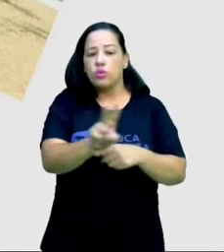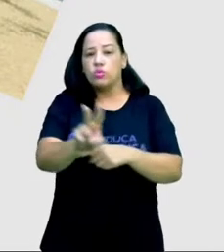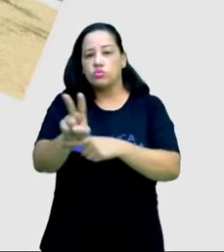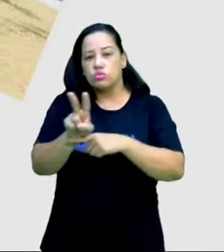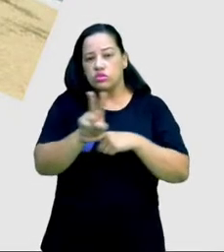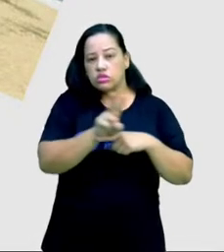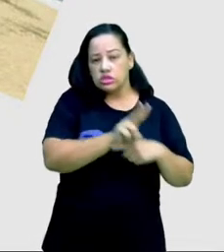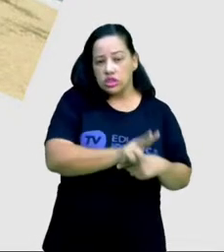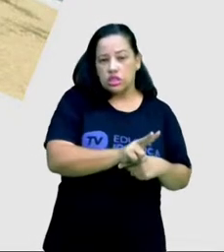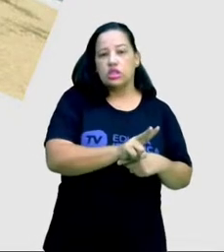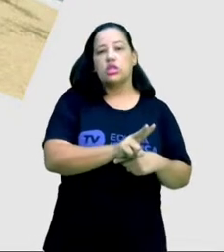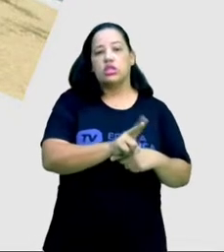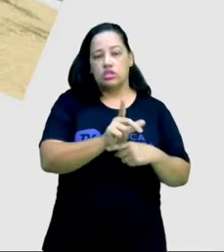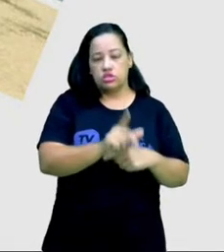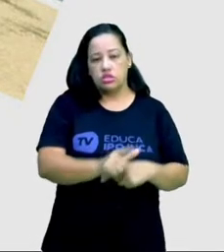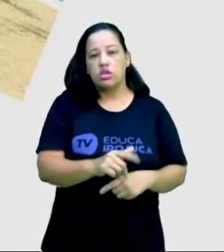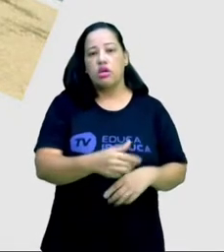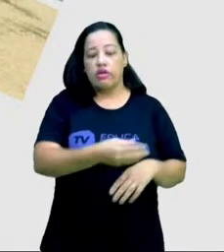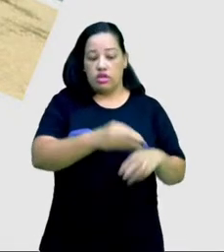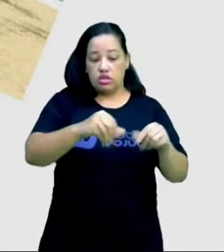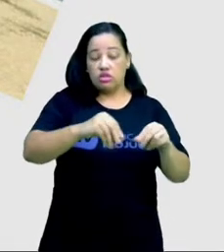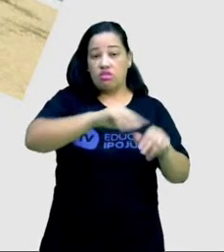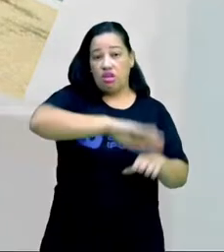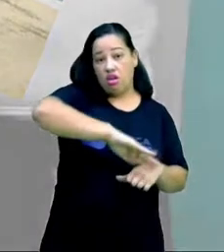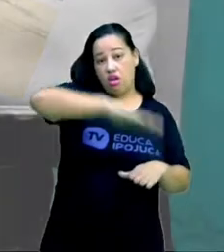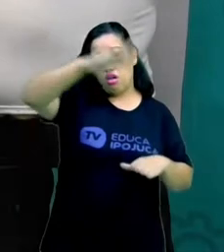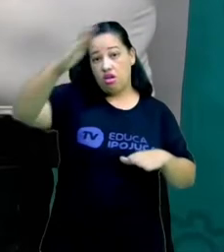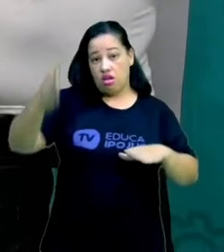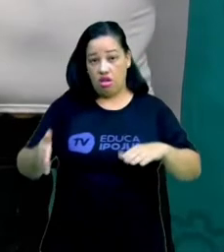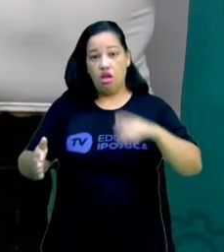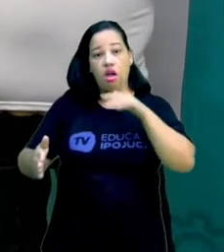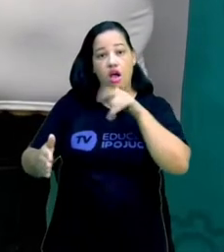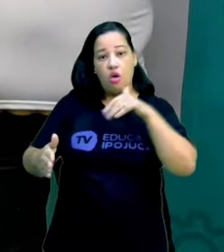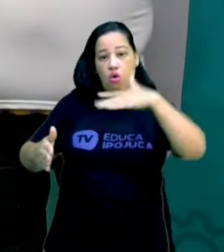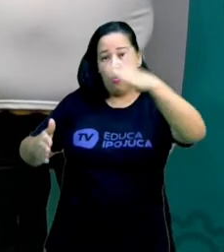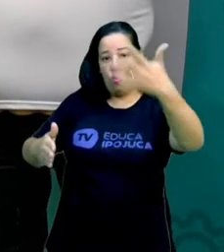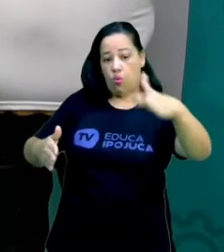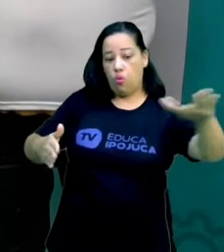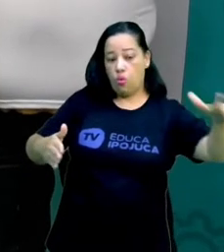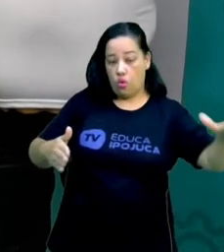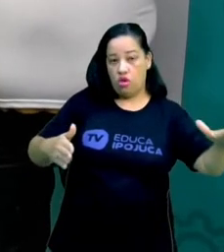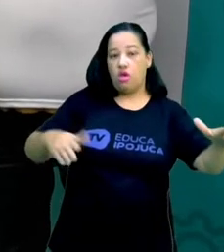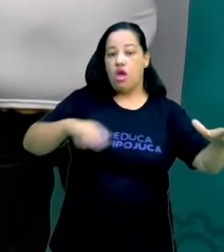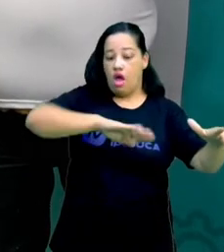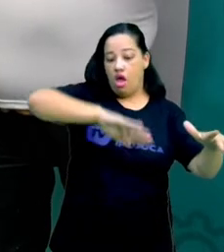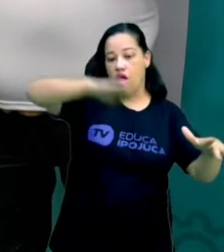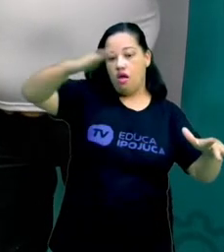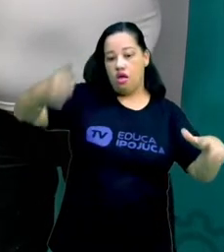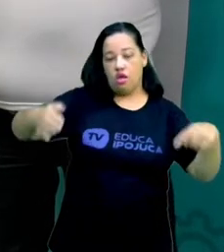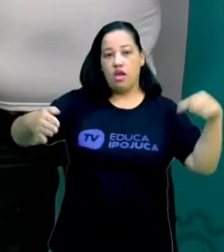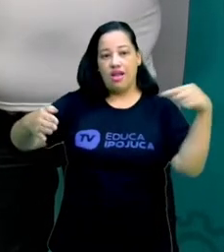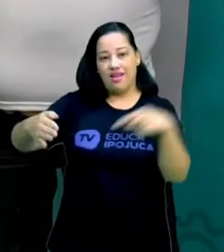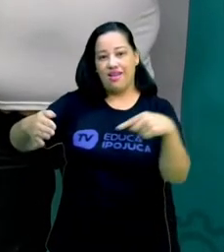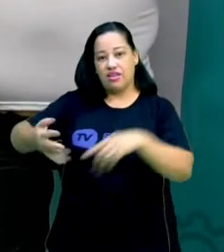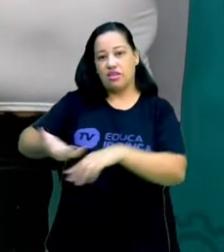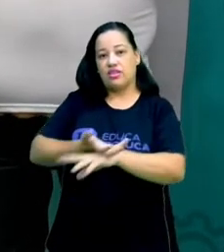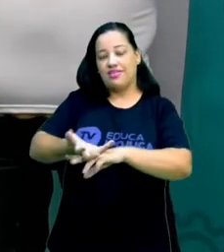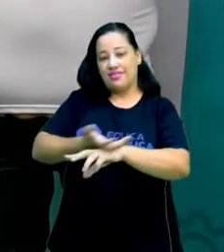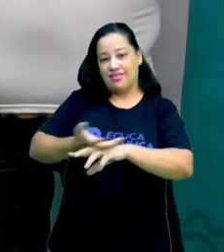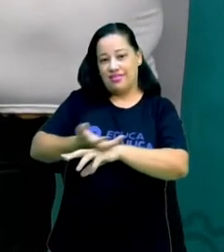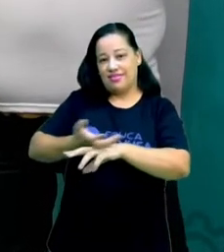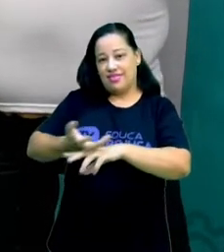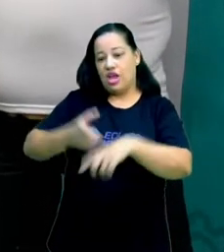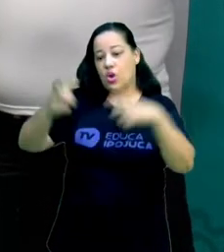das dunas que estão às margens do oceano. E aqui a gente tem algumas que estão